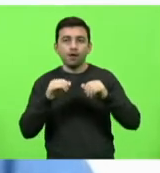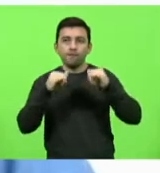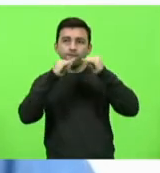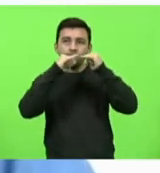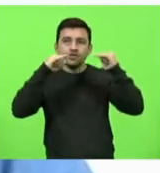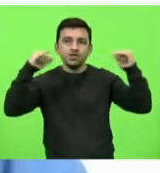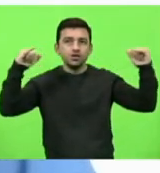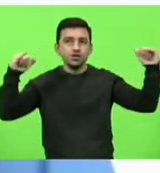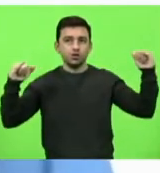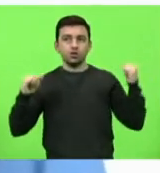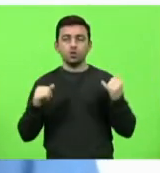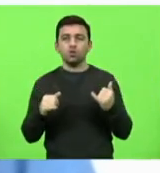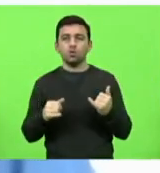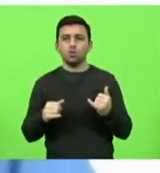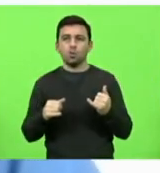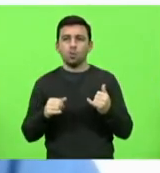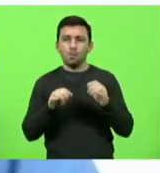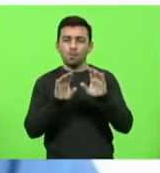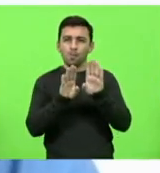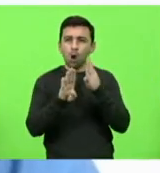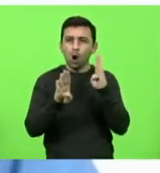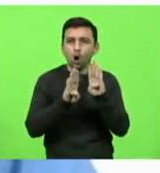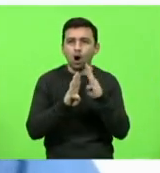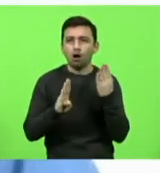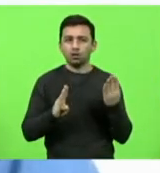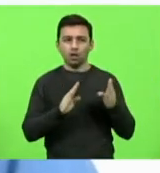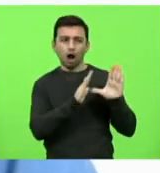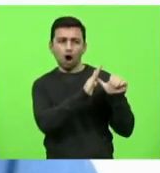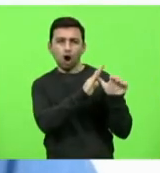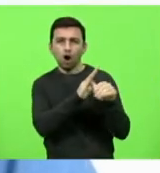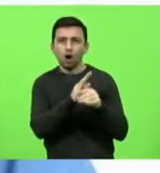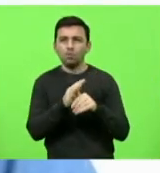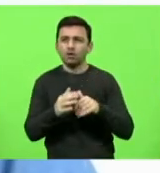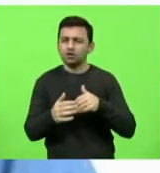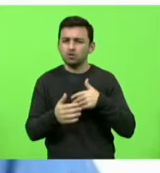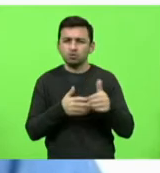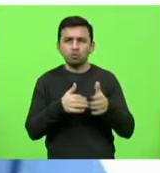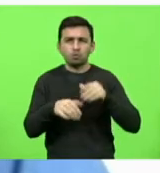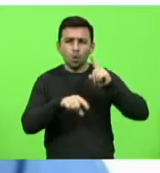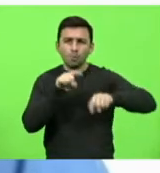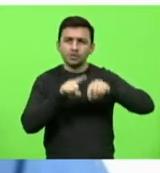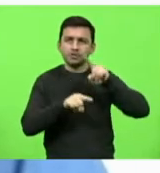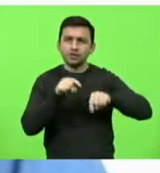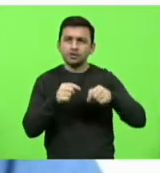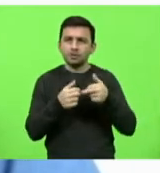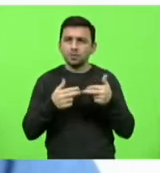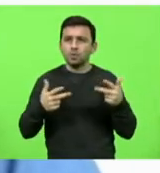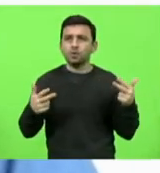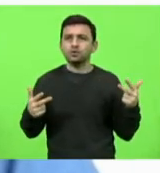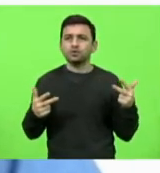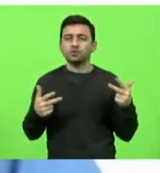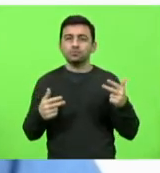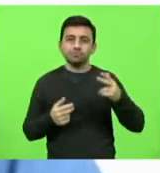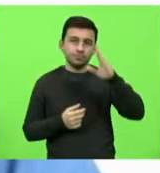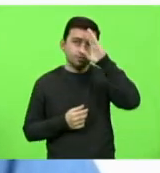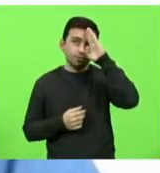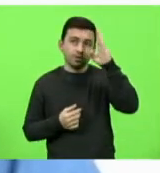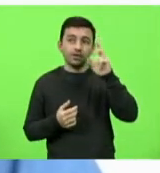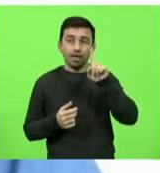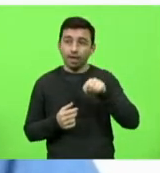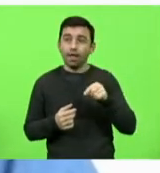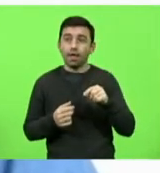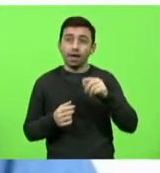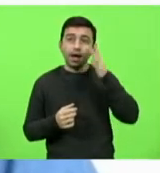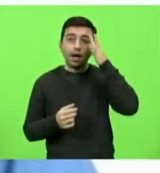portões, porta, enfim, tudo que é tipo de objeto, principalmente para a venda no